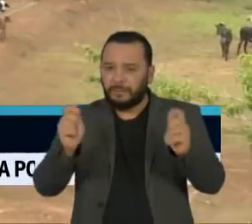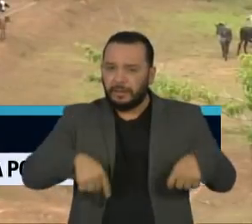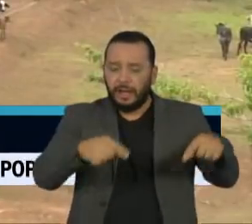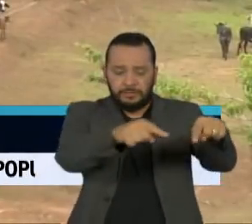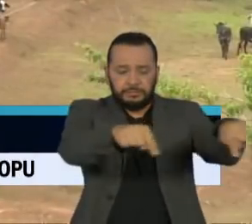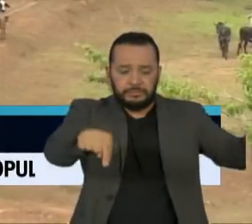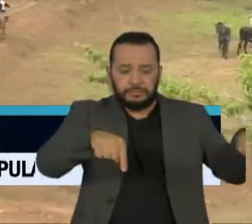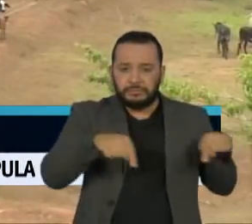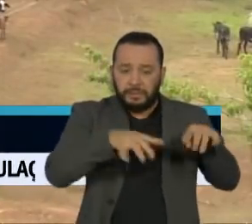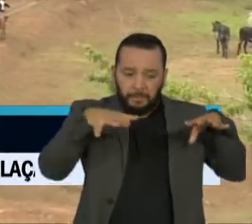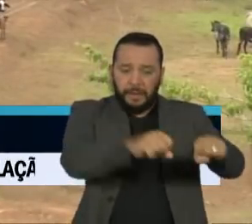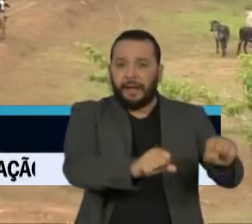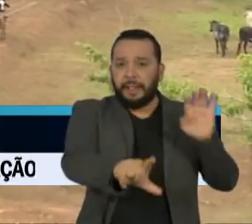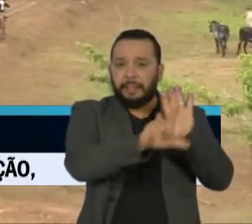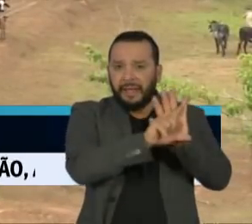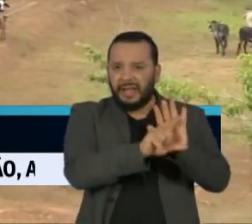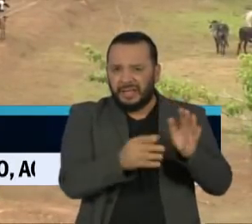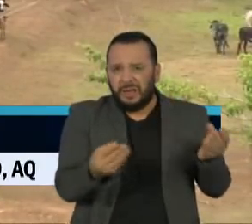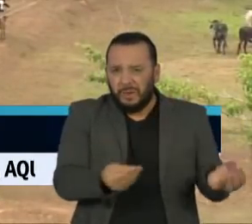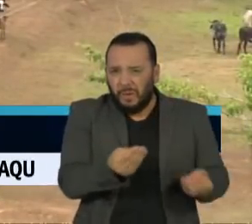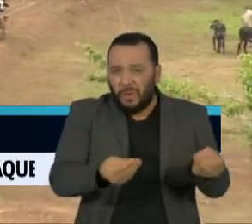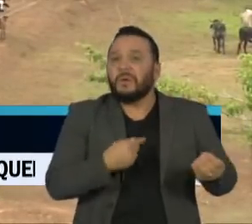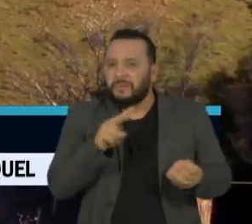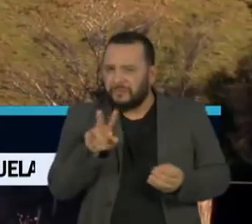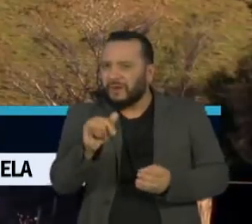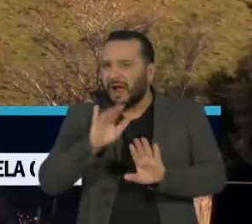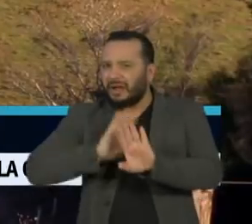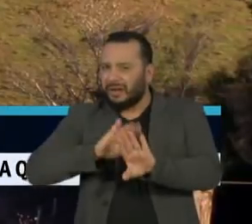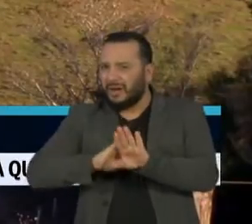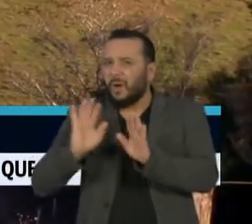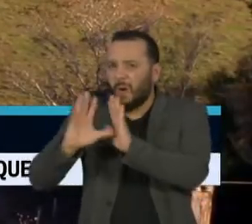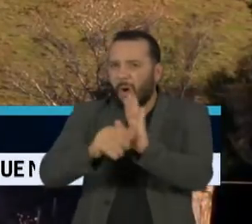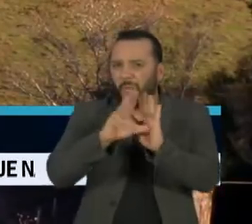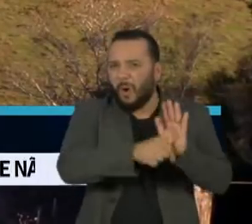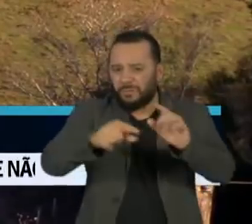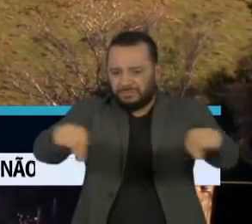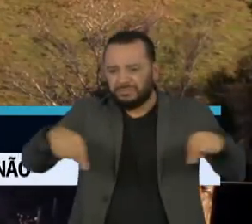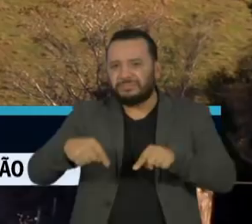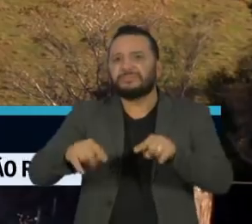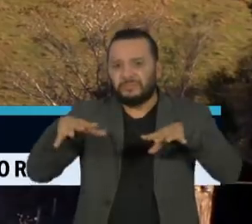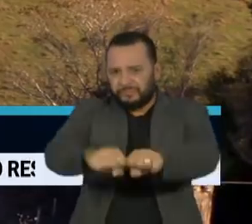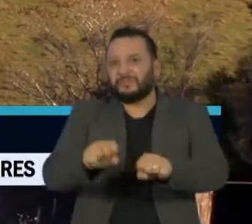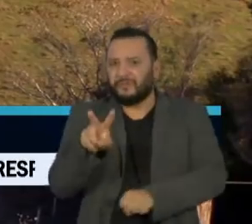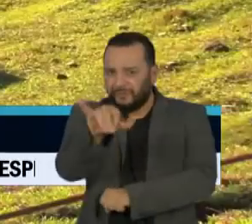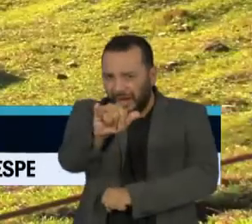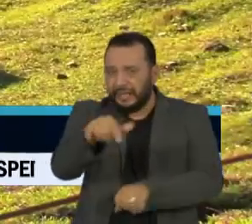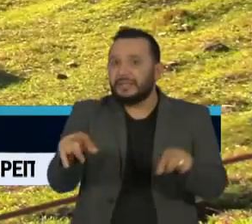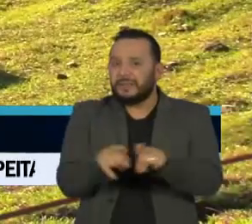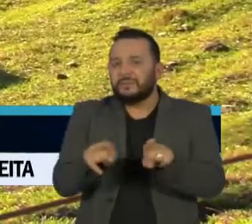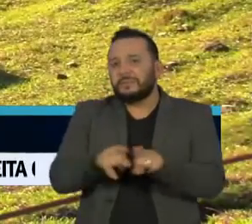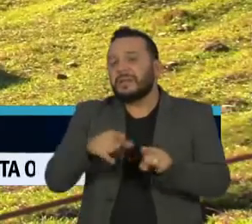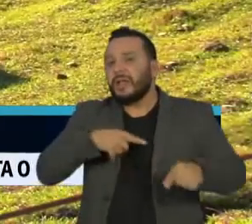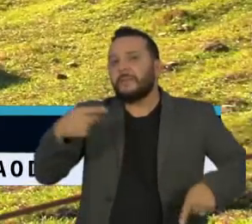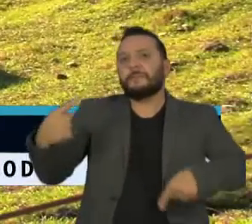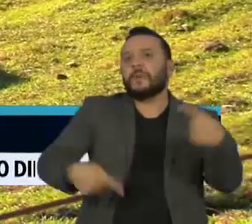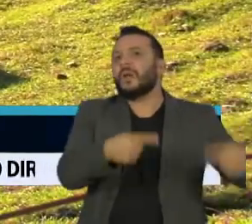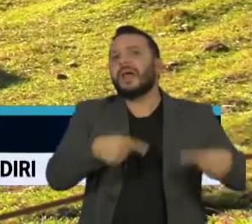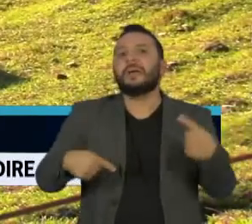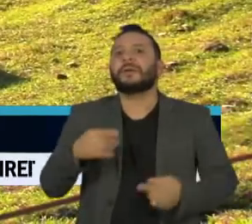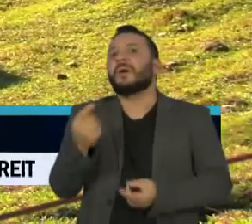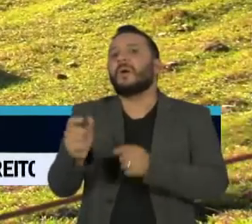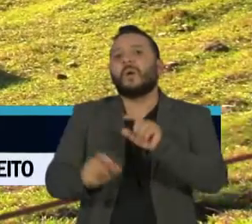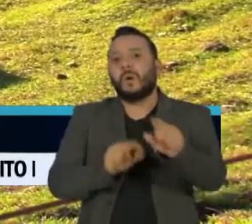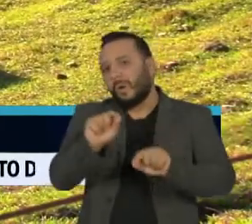que poderiam também incentivar a grilagem de terras. Entre os pontos polêmicos do projeto está o que estabelece a